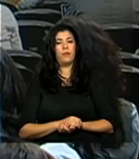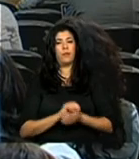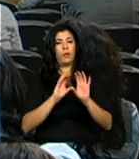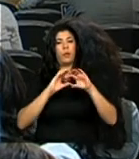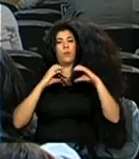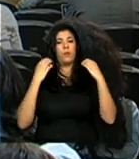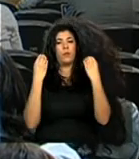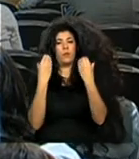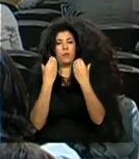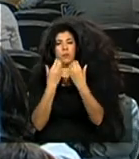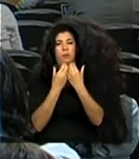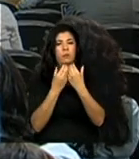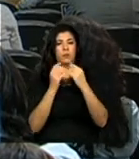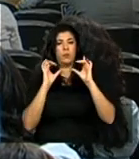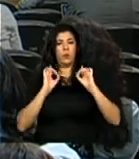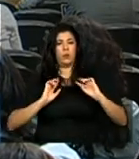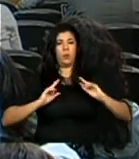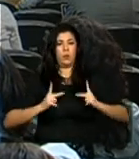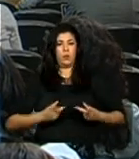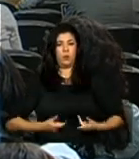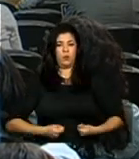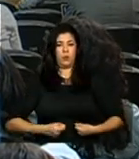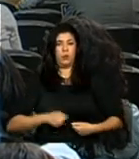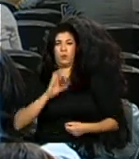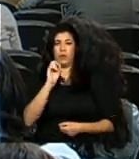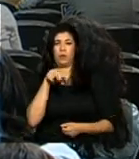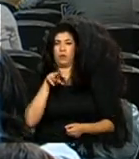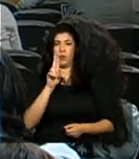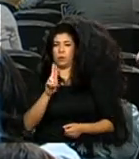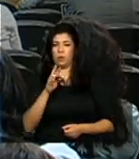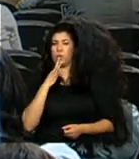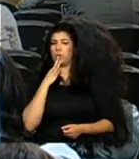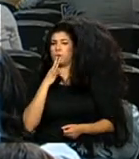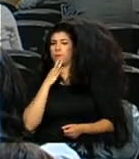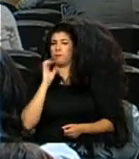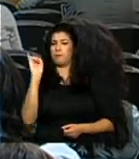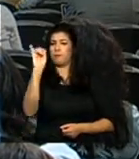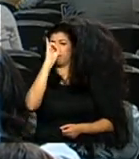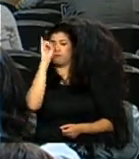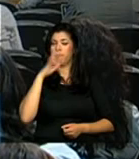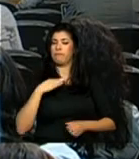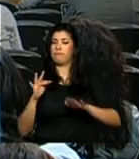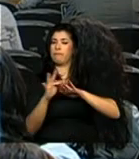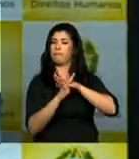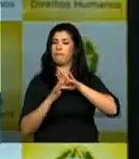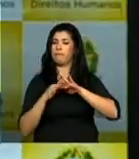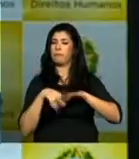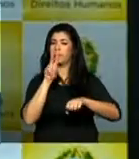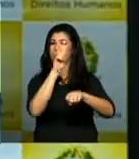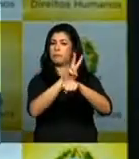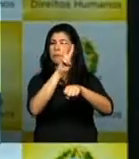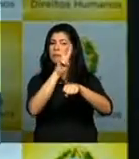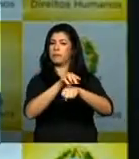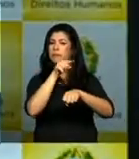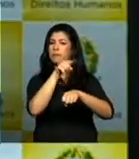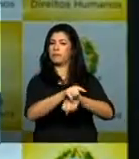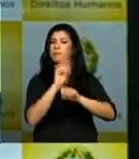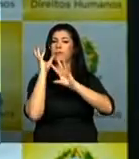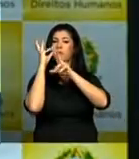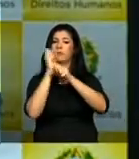das Nações Unidas reconheceu formalmente a importância de preservar a memória histórica